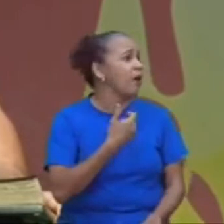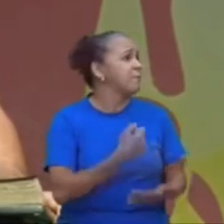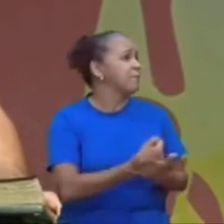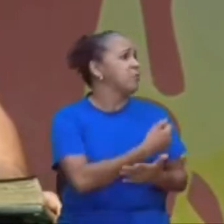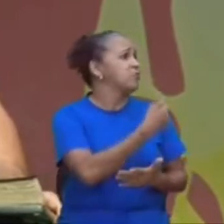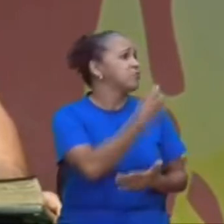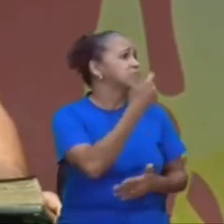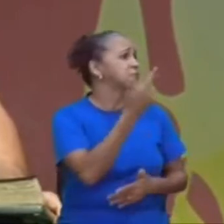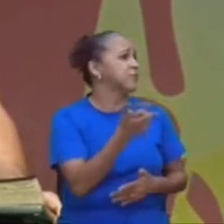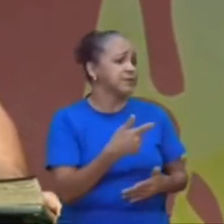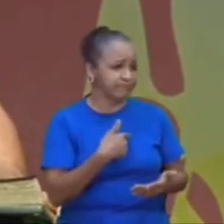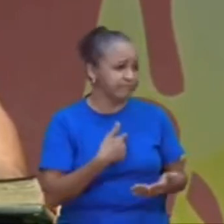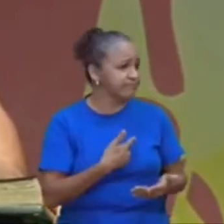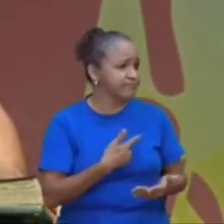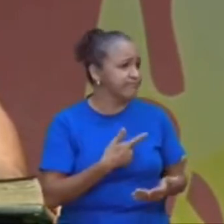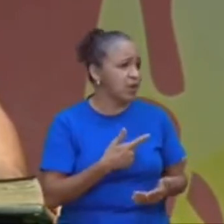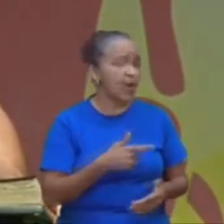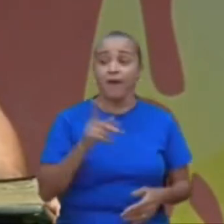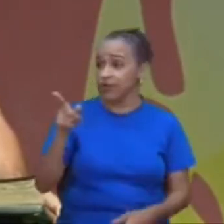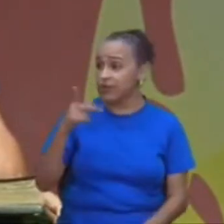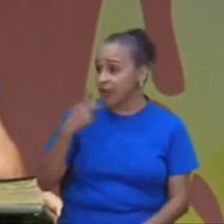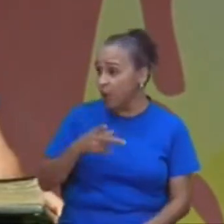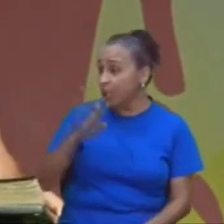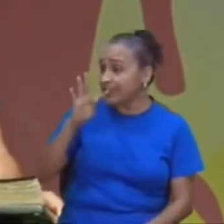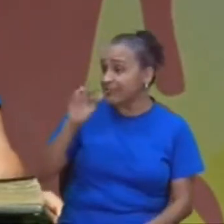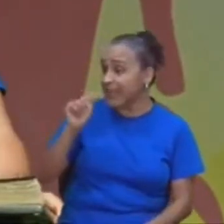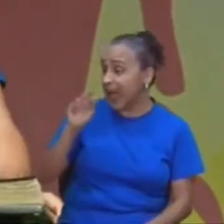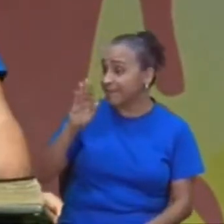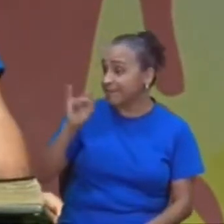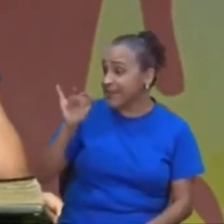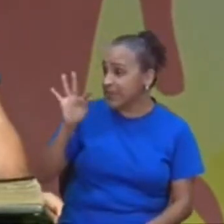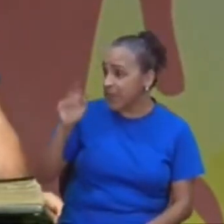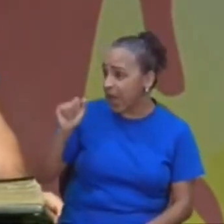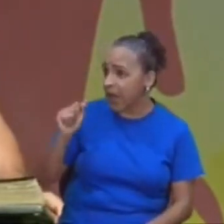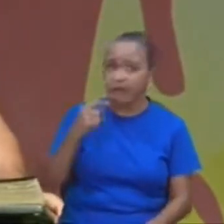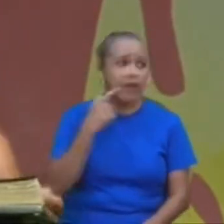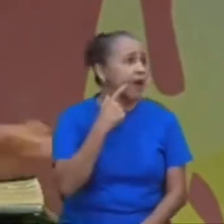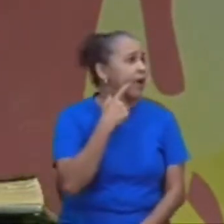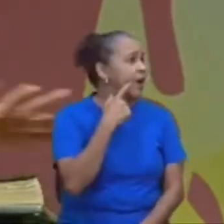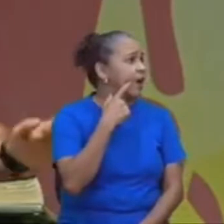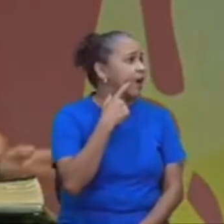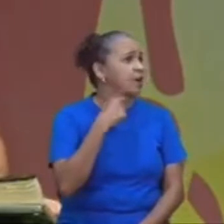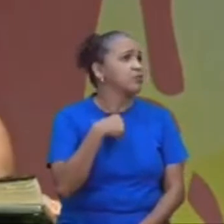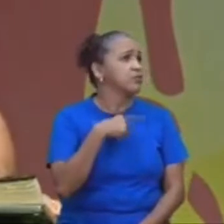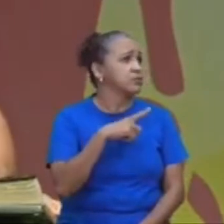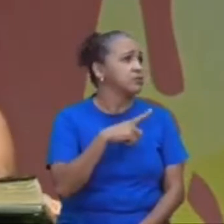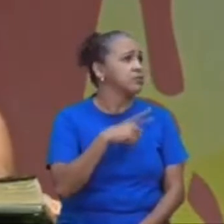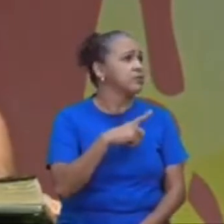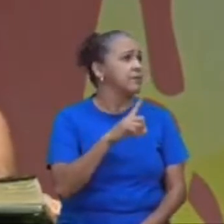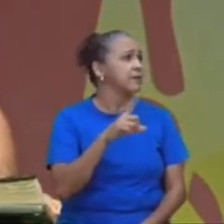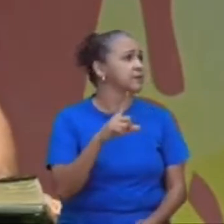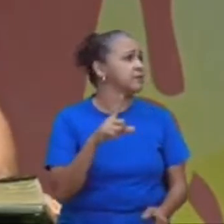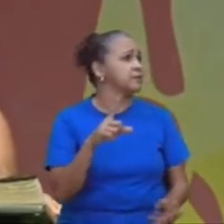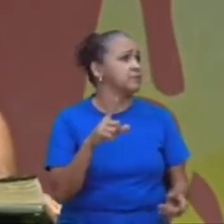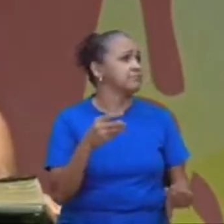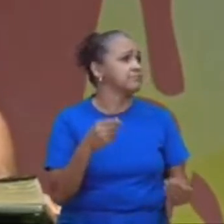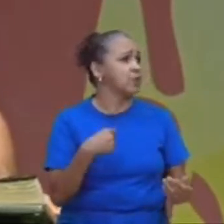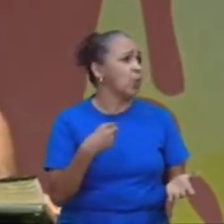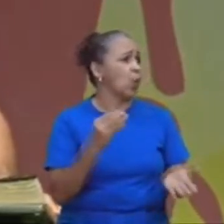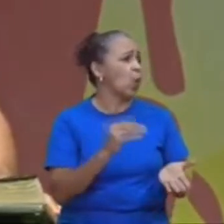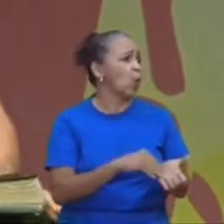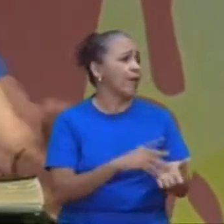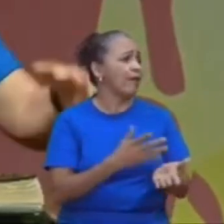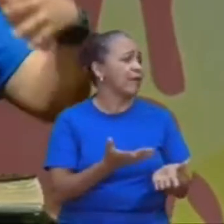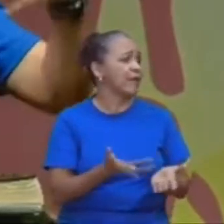dele, você falou da Tabita, eu falei, não, a Tabita eu tinha, mas eu, eu, eu, não, não, não